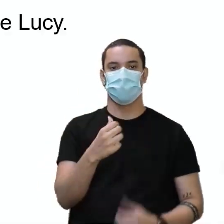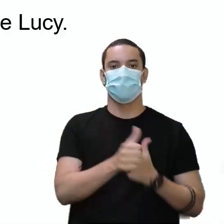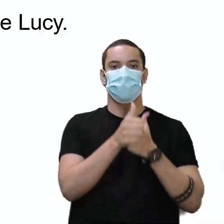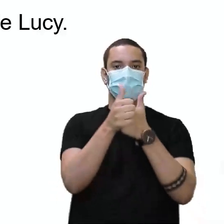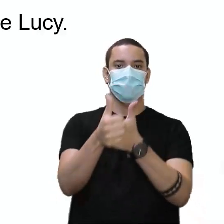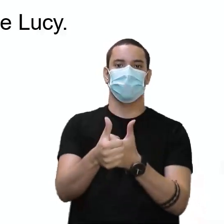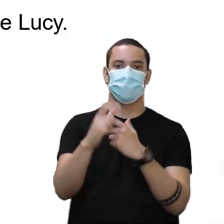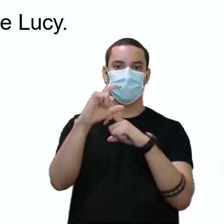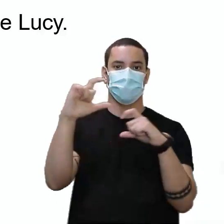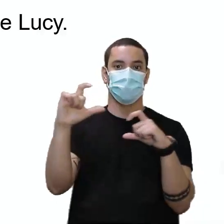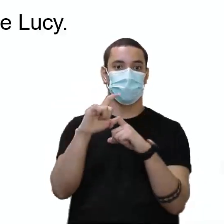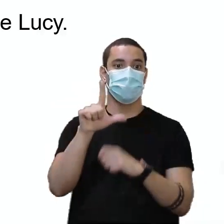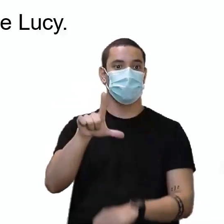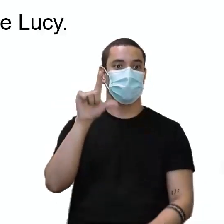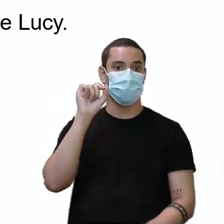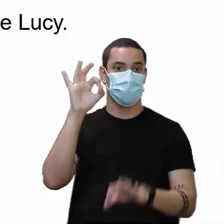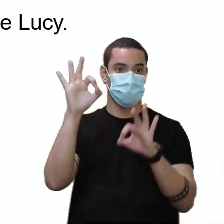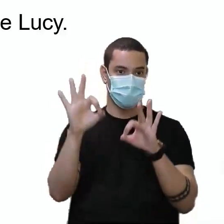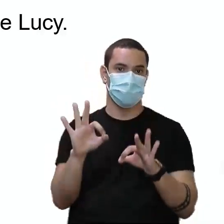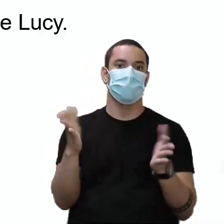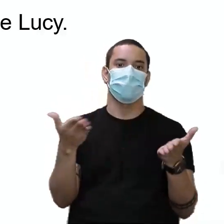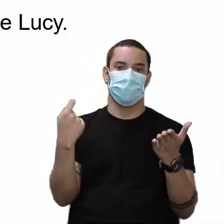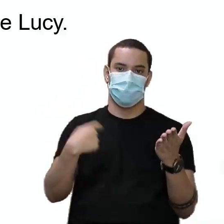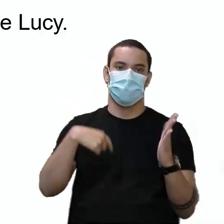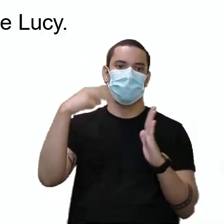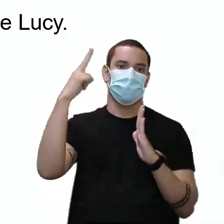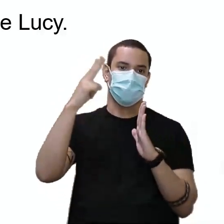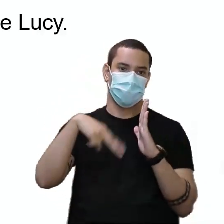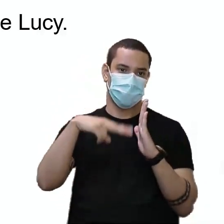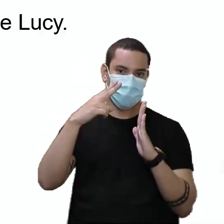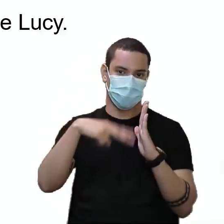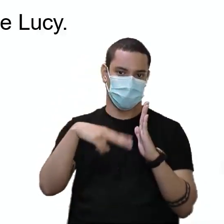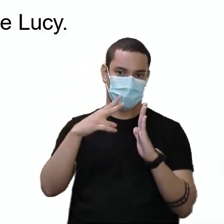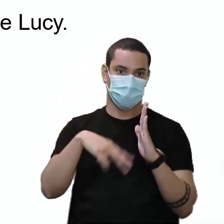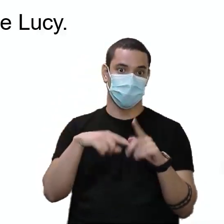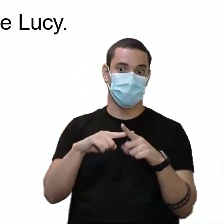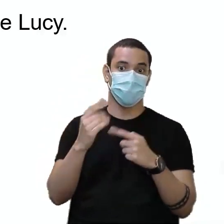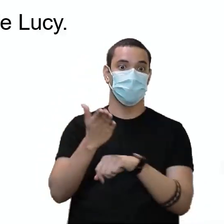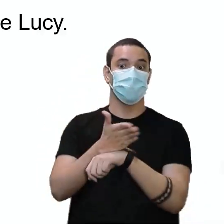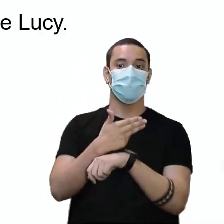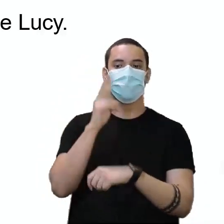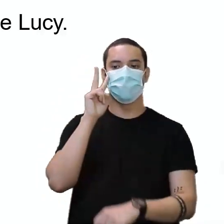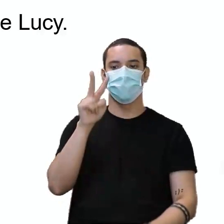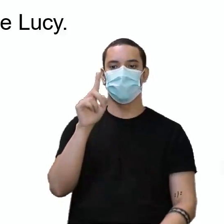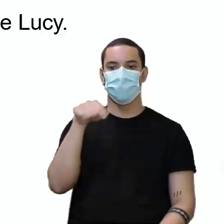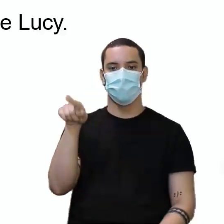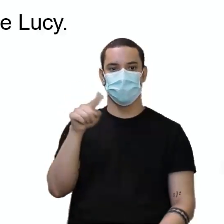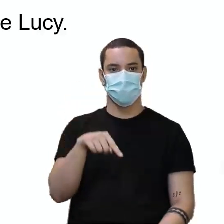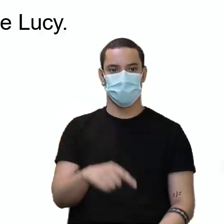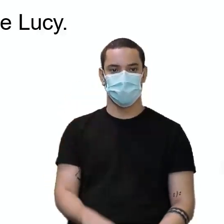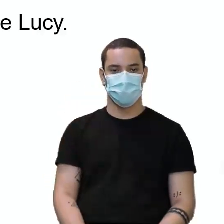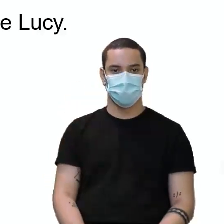a charge acima, escolha a alternativa correta. Aí agora você vai lá dar uma lidinha. Mas antes vamos ver as alternativas. Olha aí.